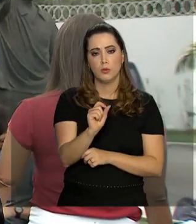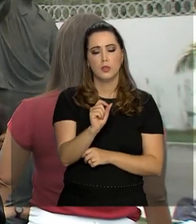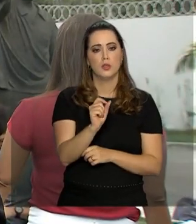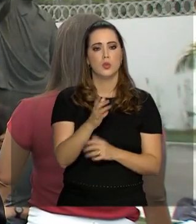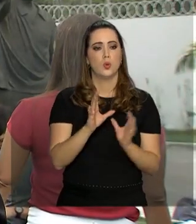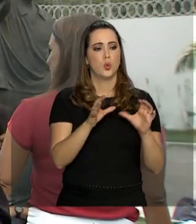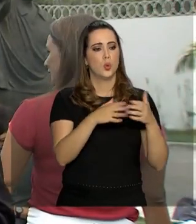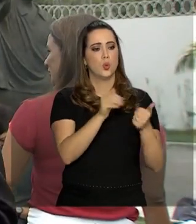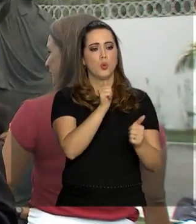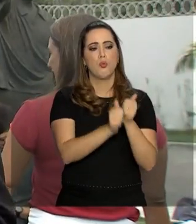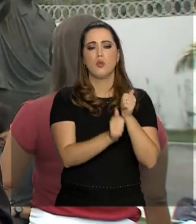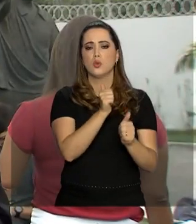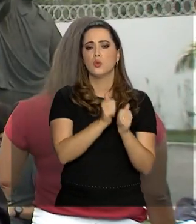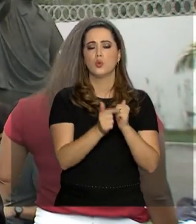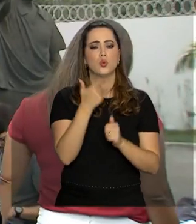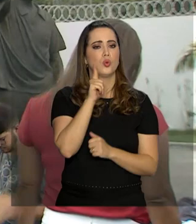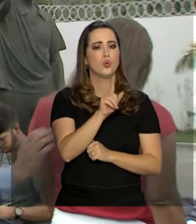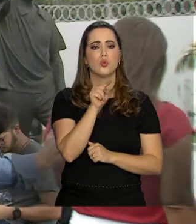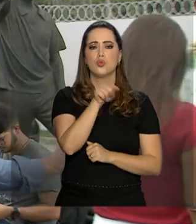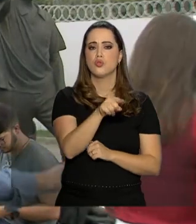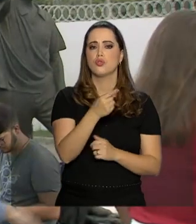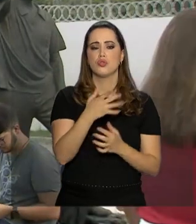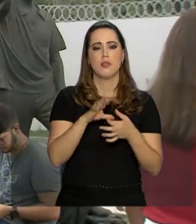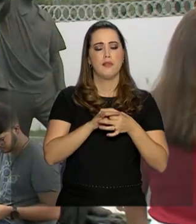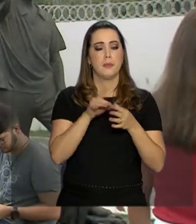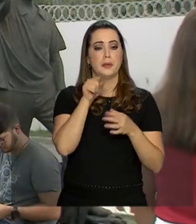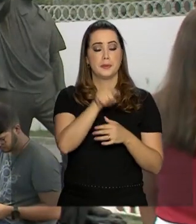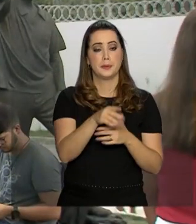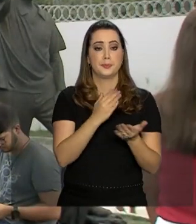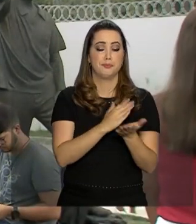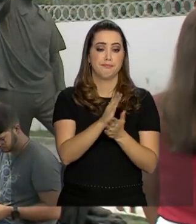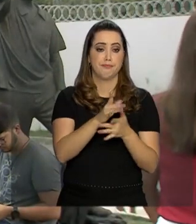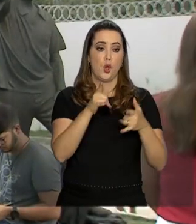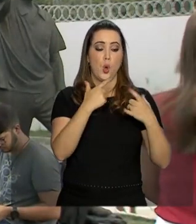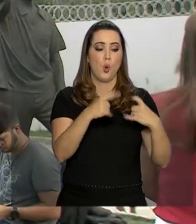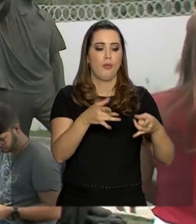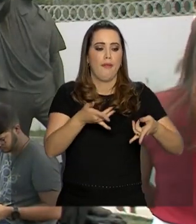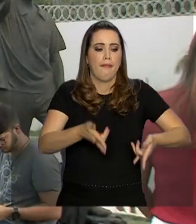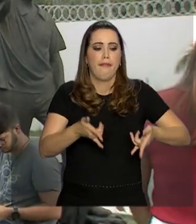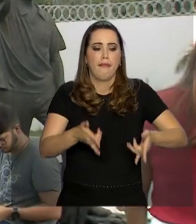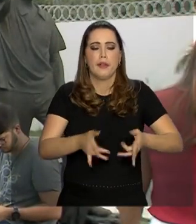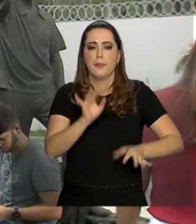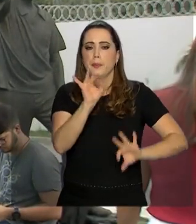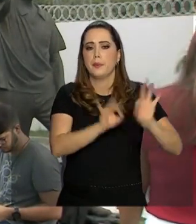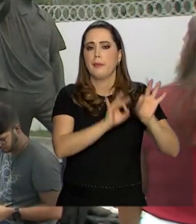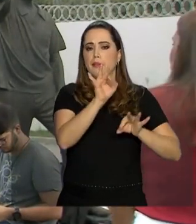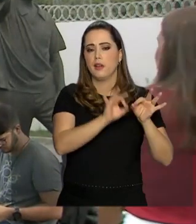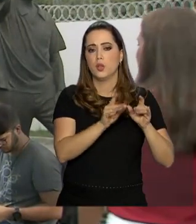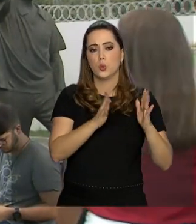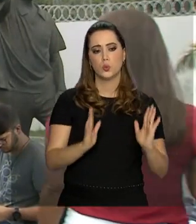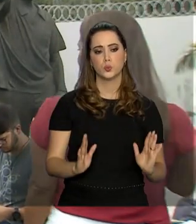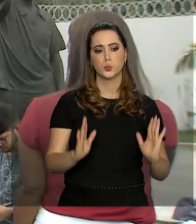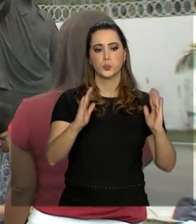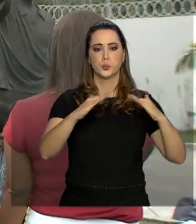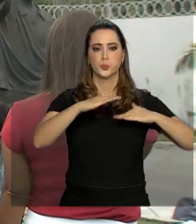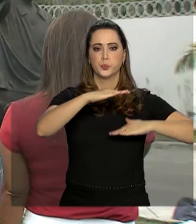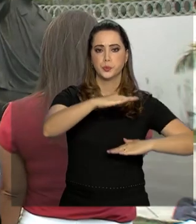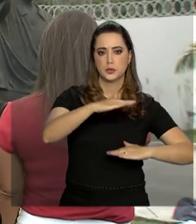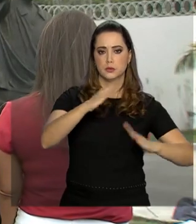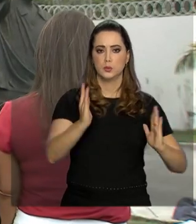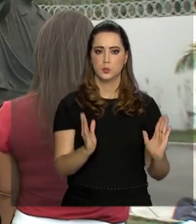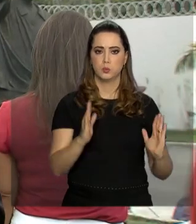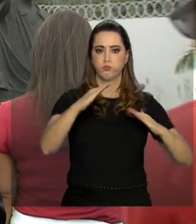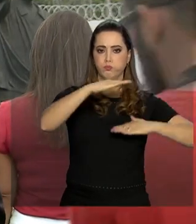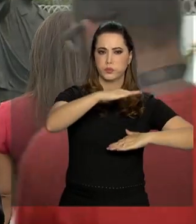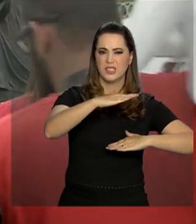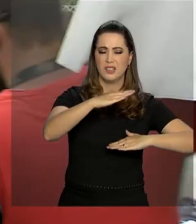Não tinha um alvará para colocar esses alojamentos em funcionamento Eram alojamentos improvisados em containers Segundo a presidência do Flamengo,